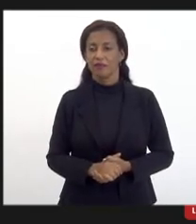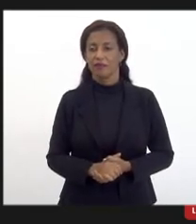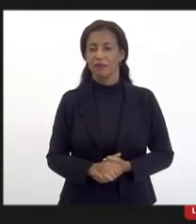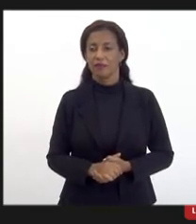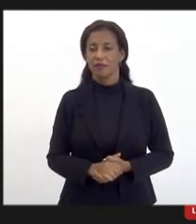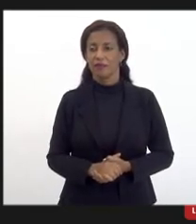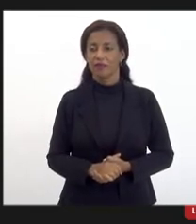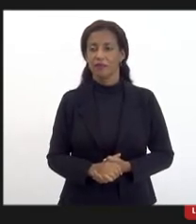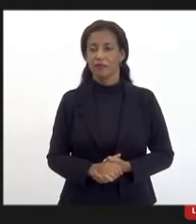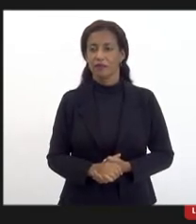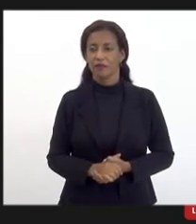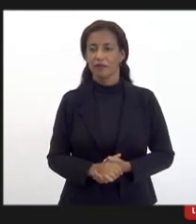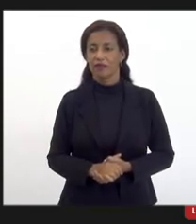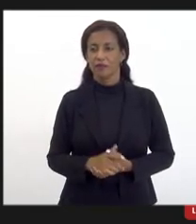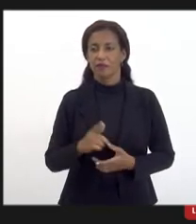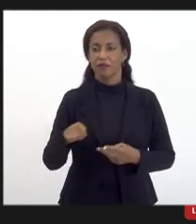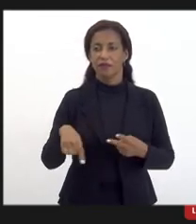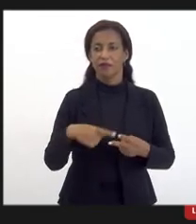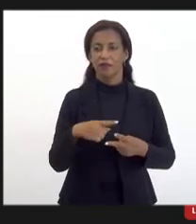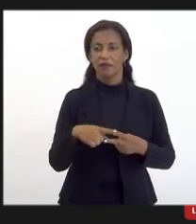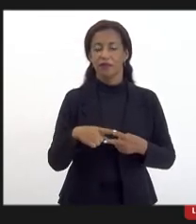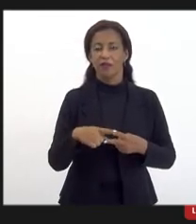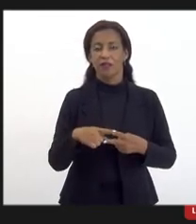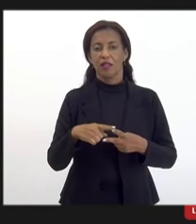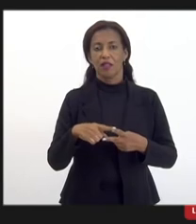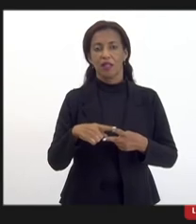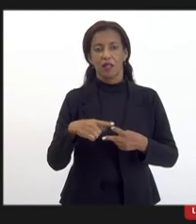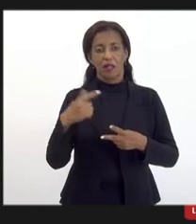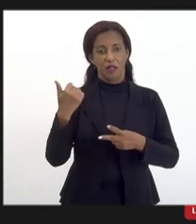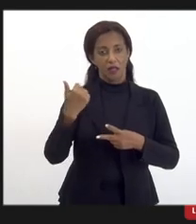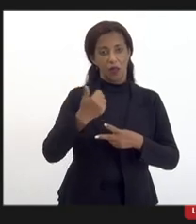em seguida o Márcio Ferrari